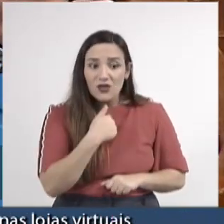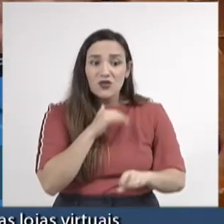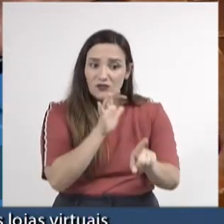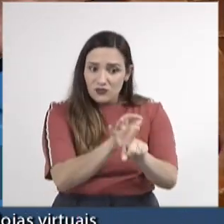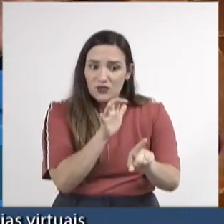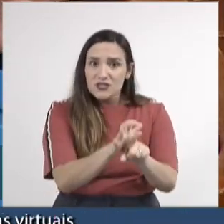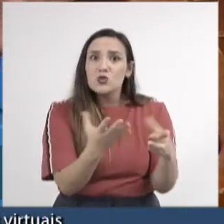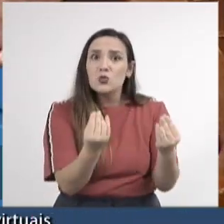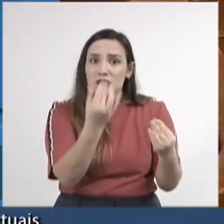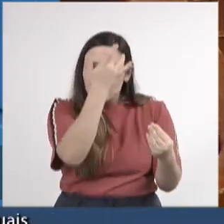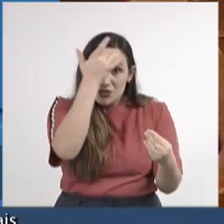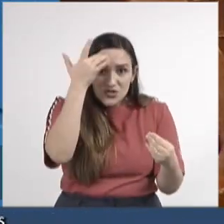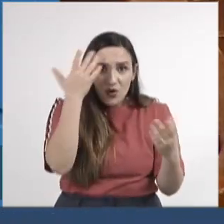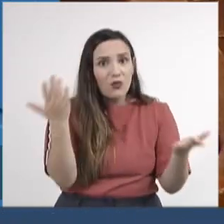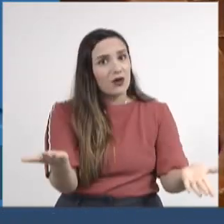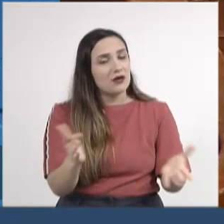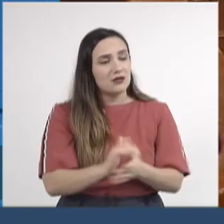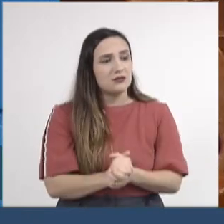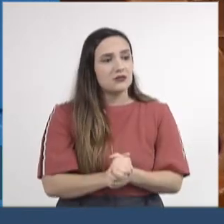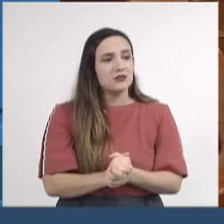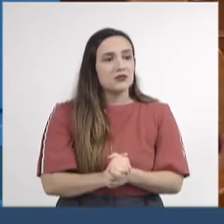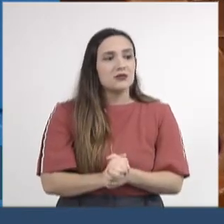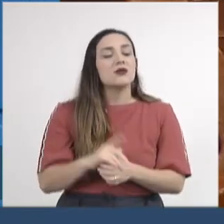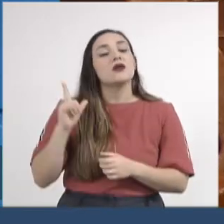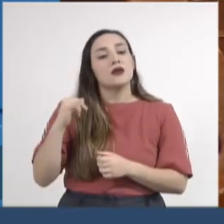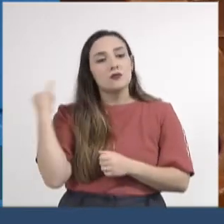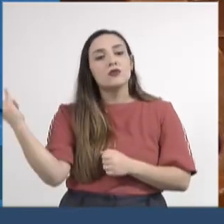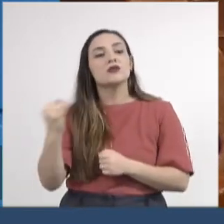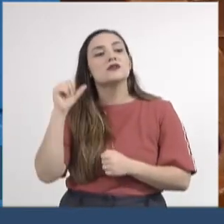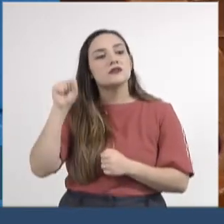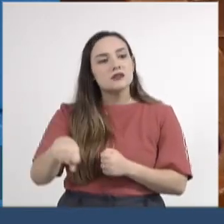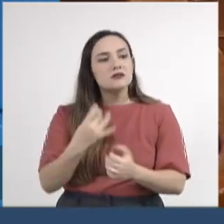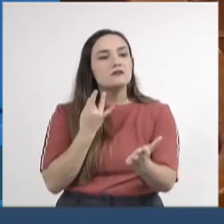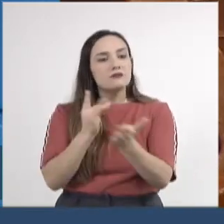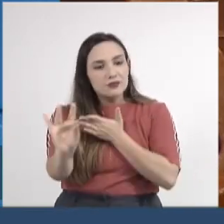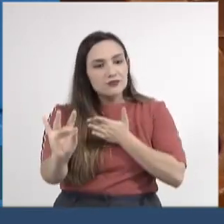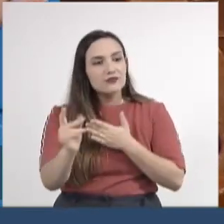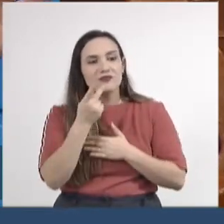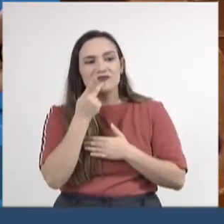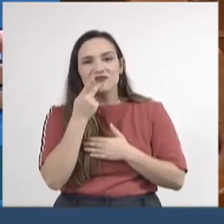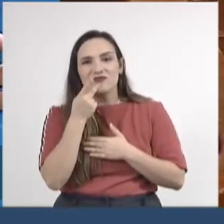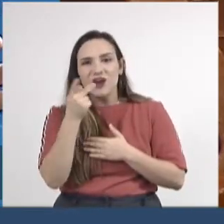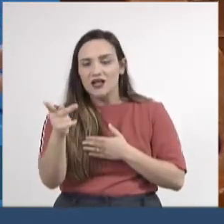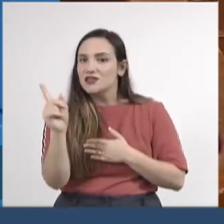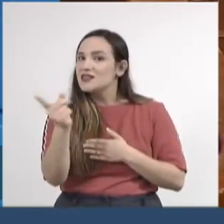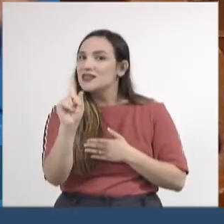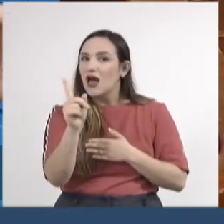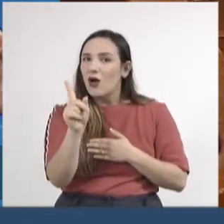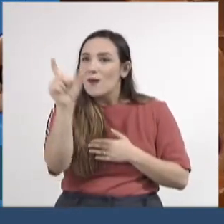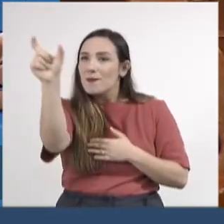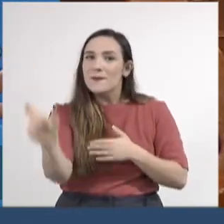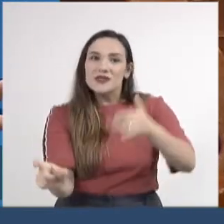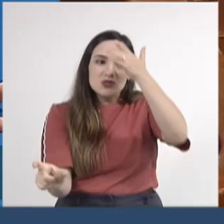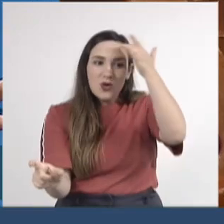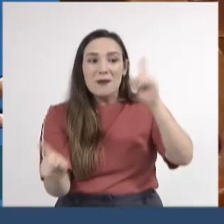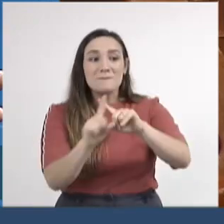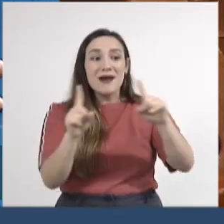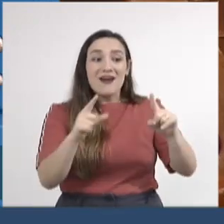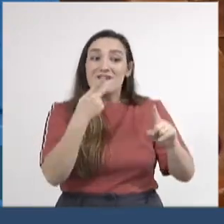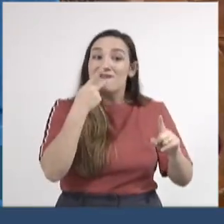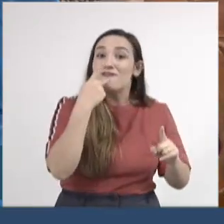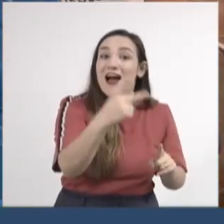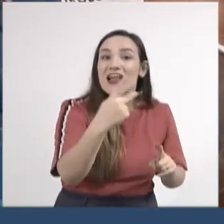muita gente. Então, é importante repudiar não a pessoa, mas a fala da pessoa.